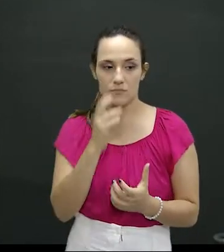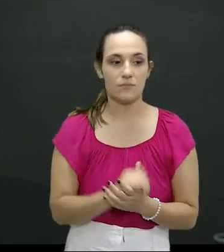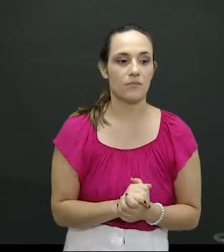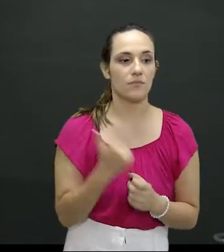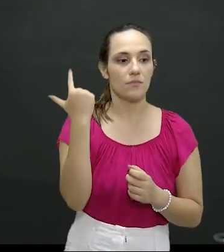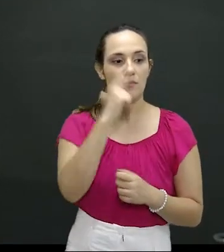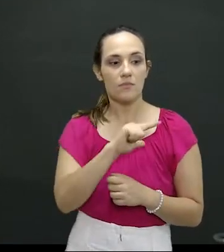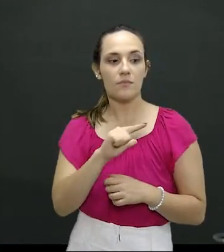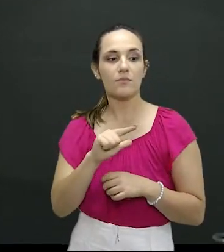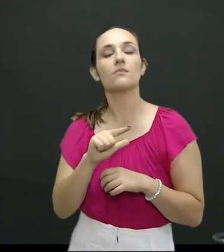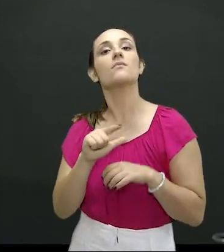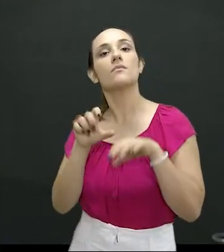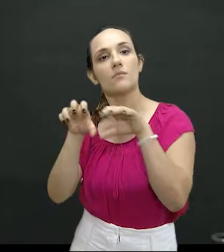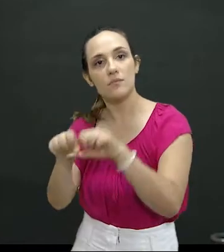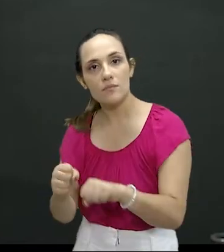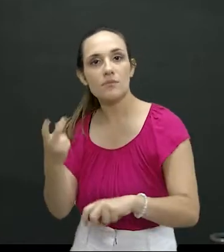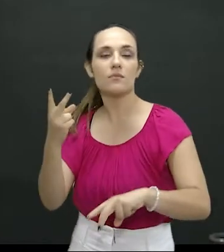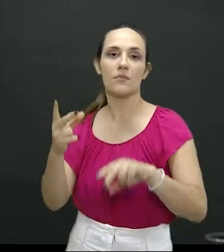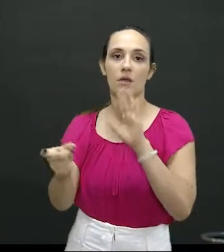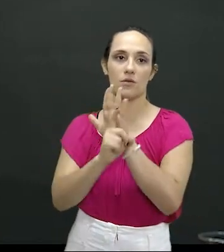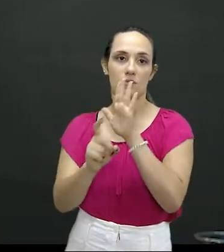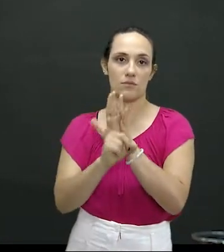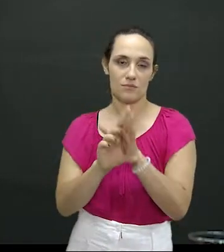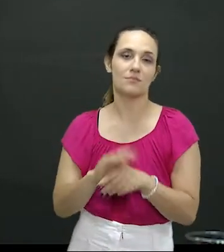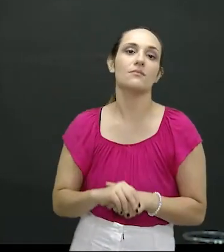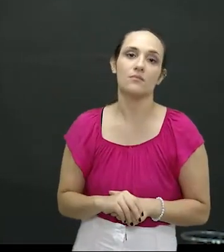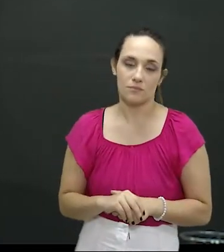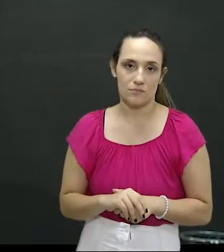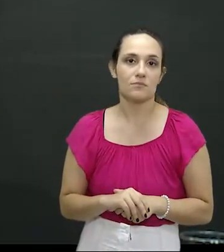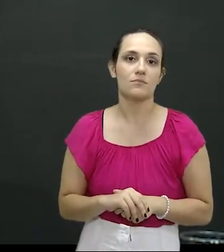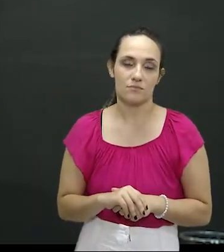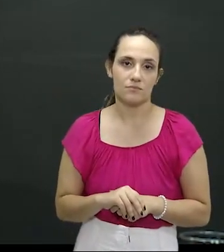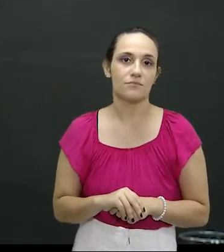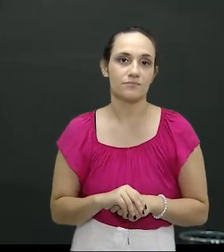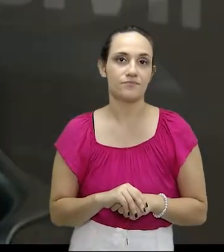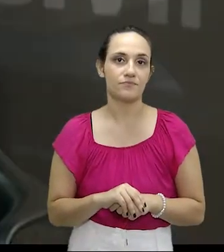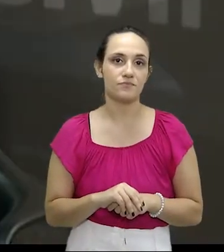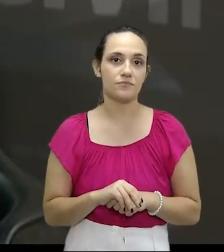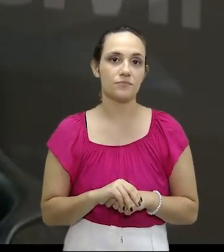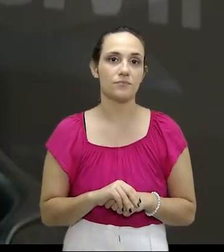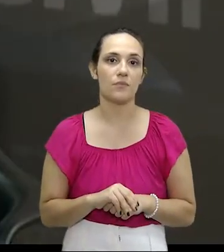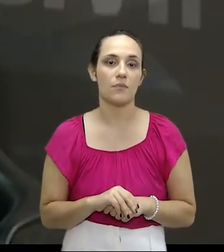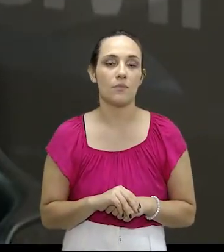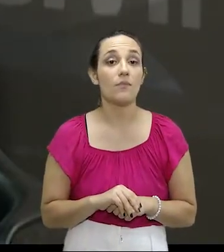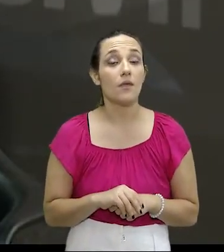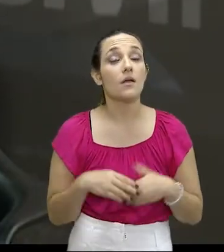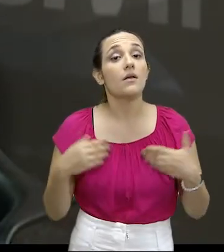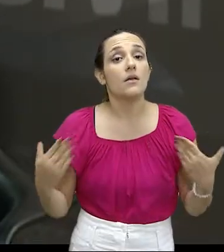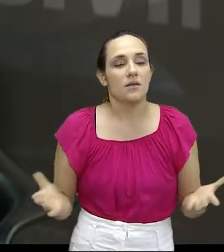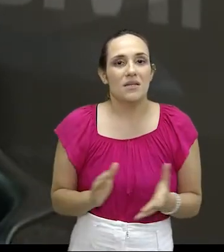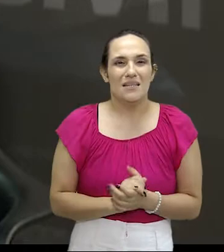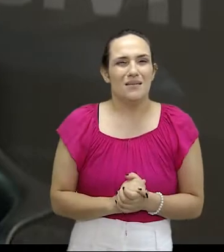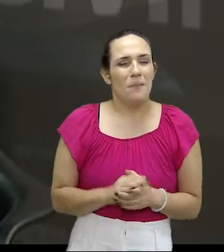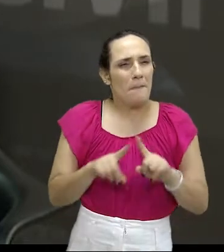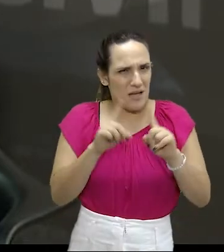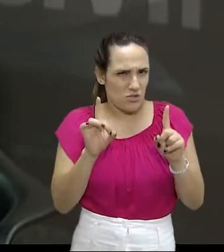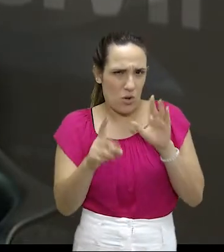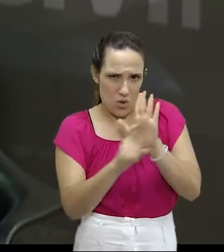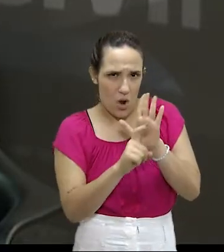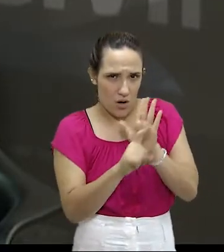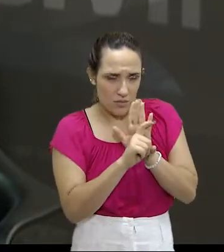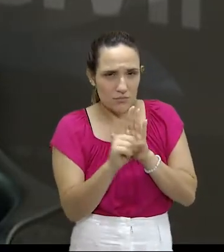apreensão da droga e a pessoa já estava presa, já estava conosco e foi realizada a prisão desse indivíduo. Olha, e doutor, mas não só drogas,